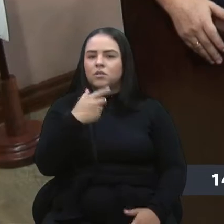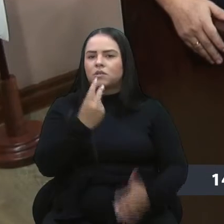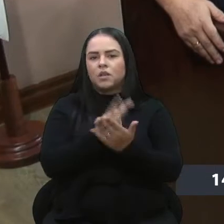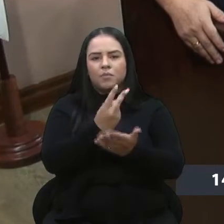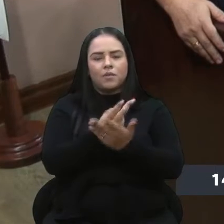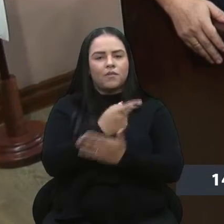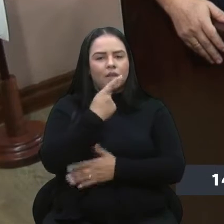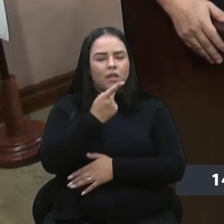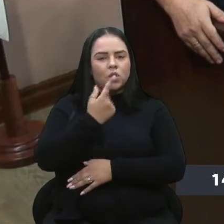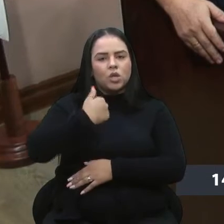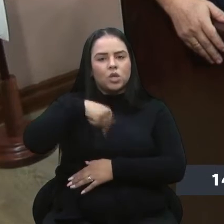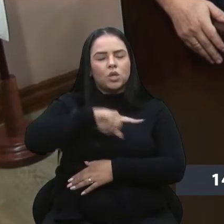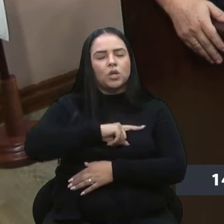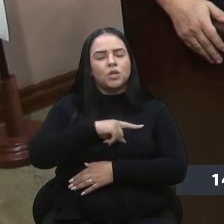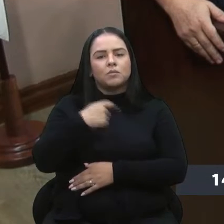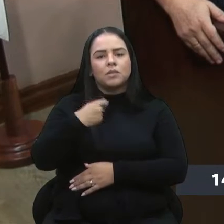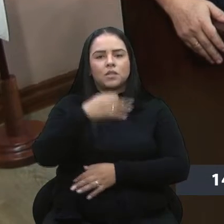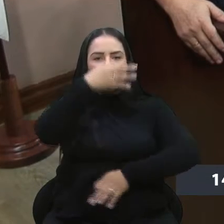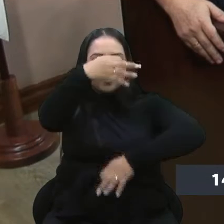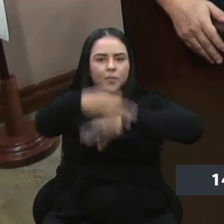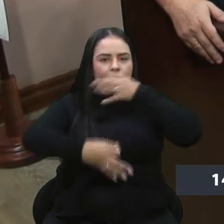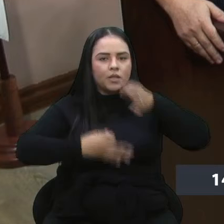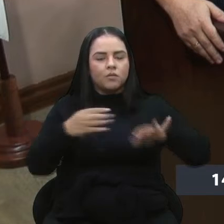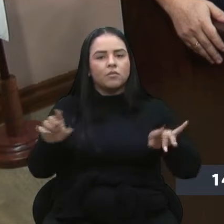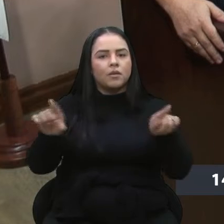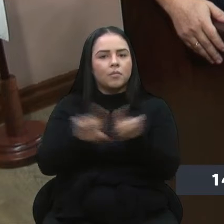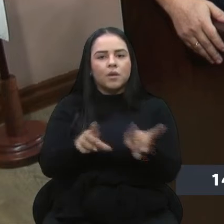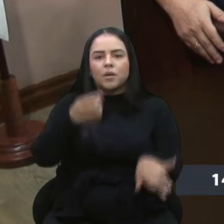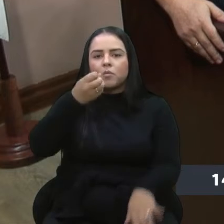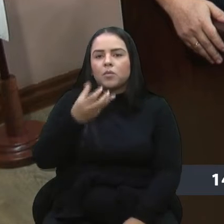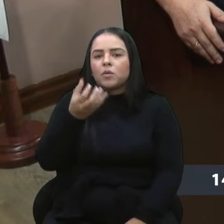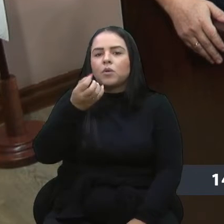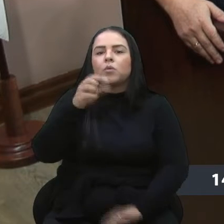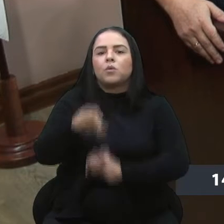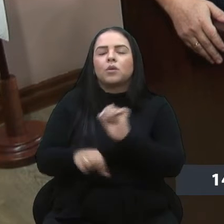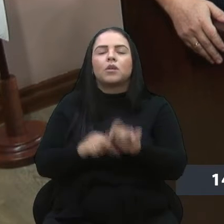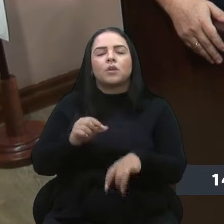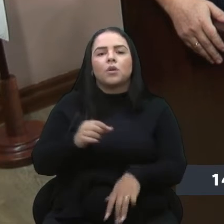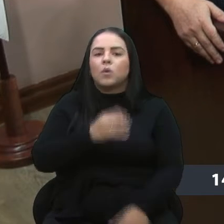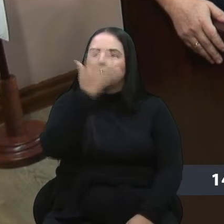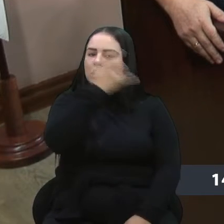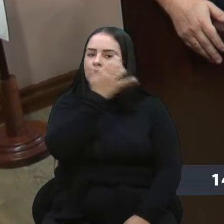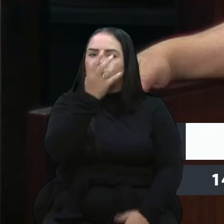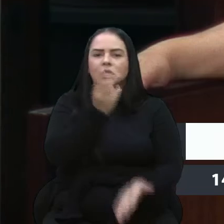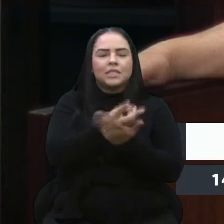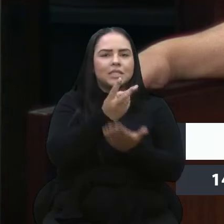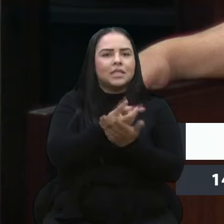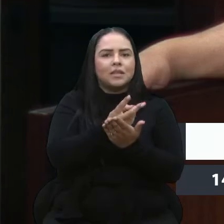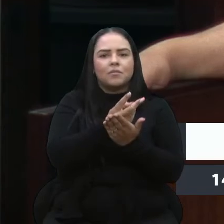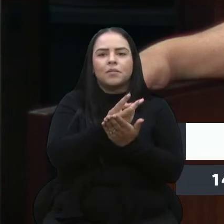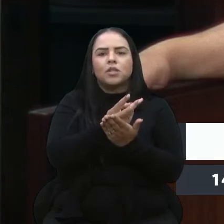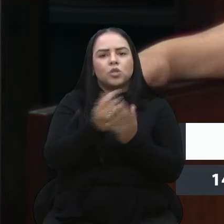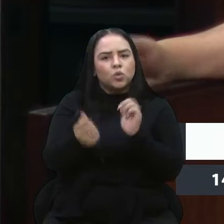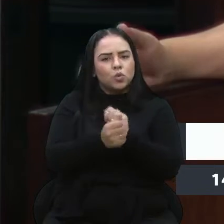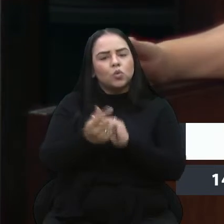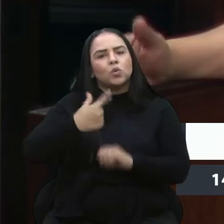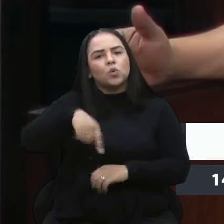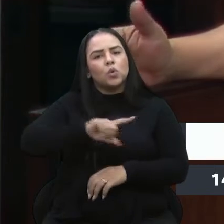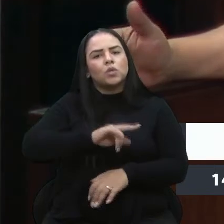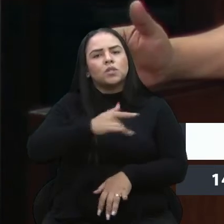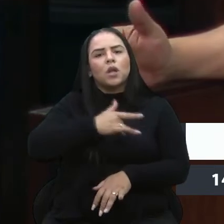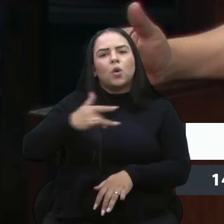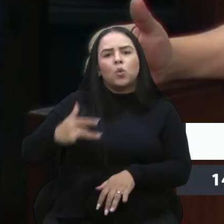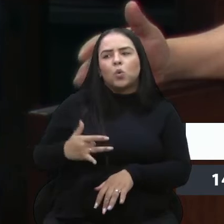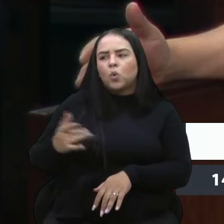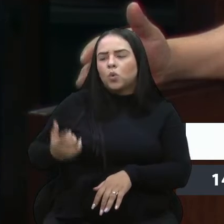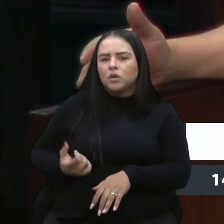sempre a gente tem que elogiar também muitas coisas que o prefeito Adiló sempre esteve ao nosso lado, né, que foi do lado da saúde e a economia, que